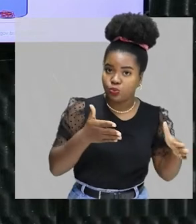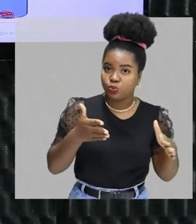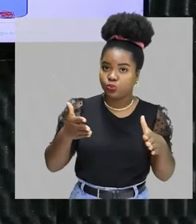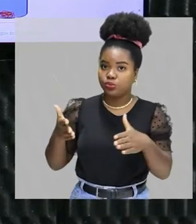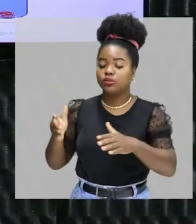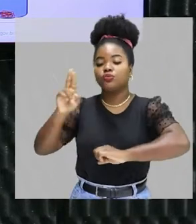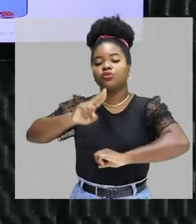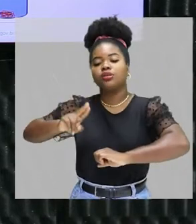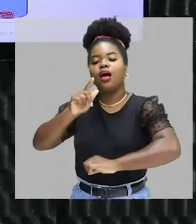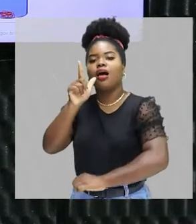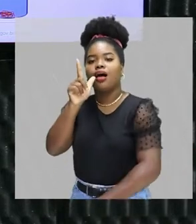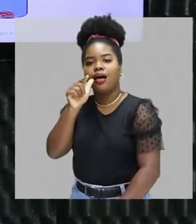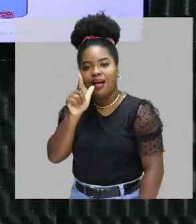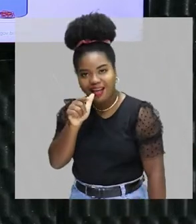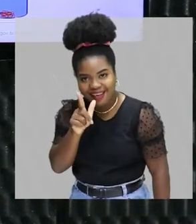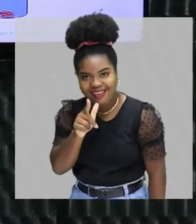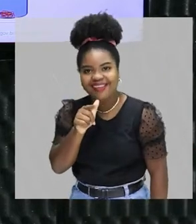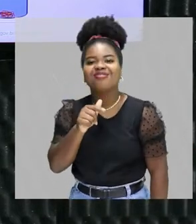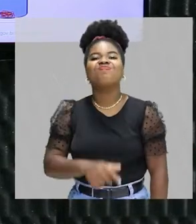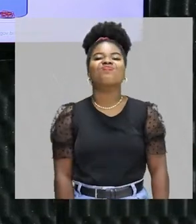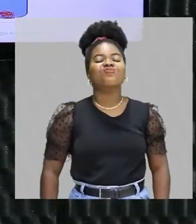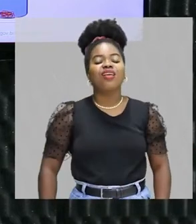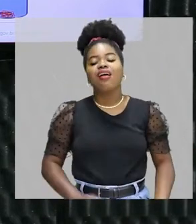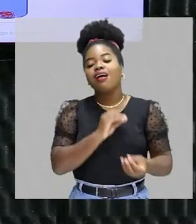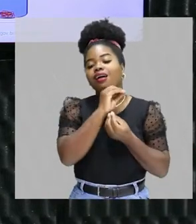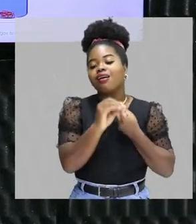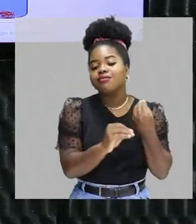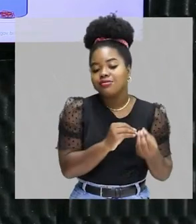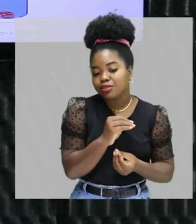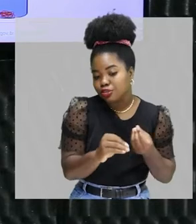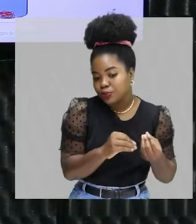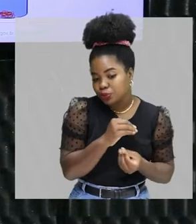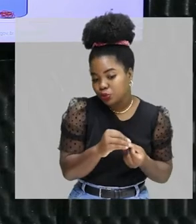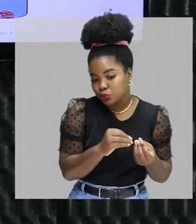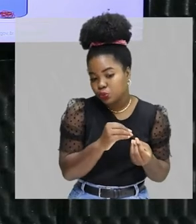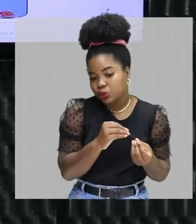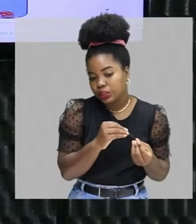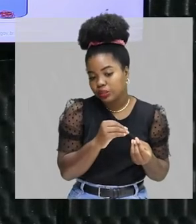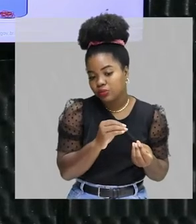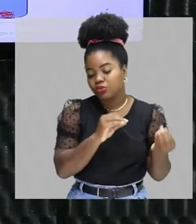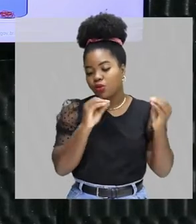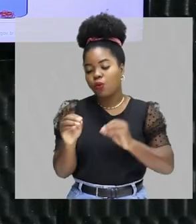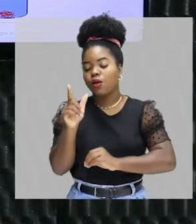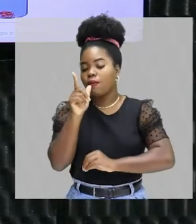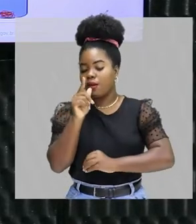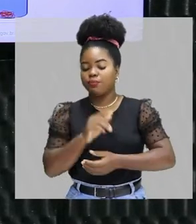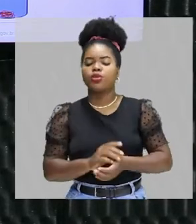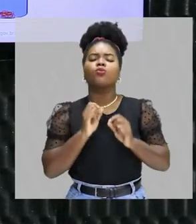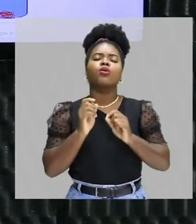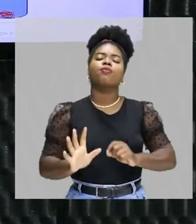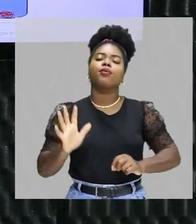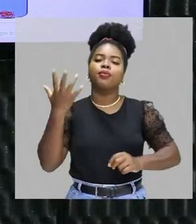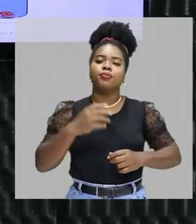utilizar a água. Então, a essa mistura, a gente vai jogar água. Então, o que vai acontecer?